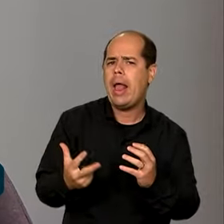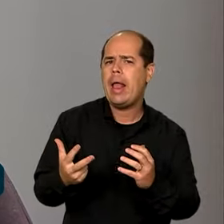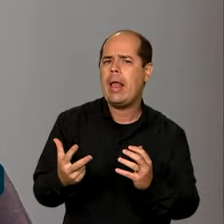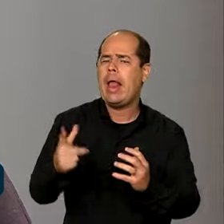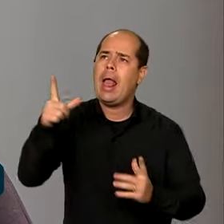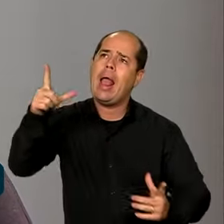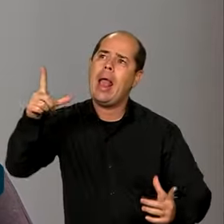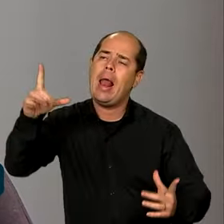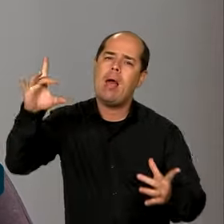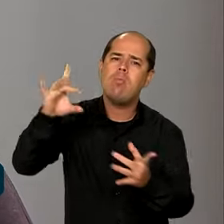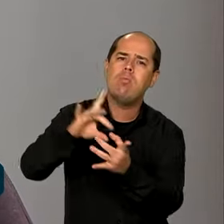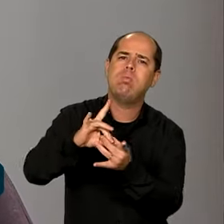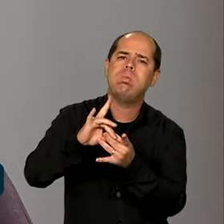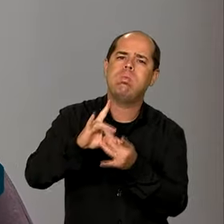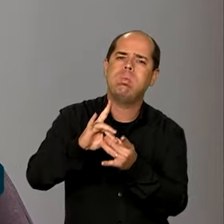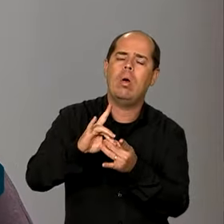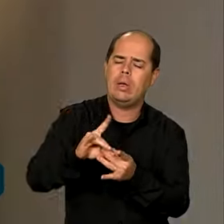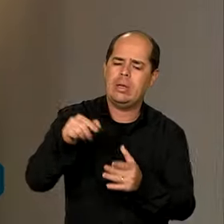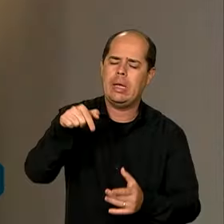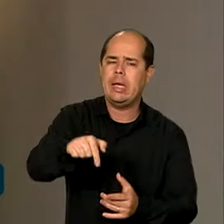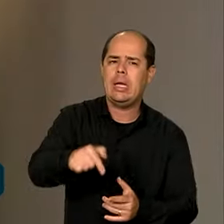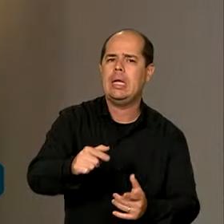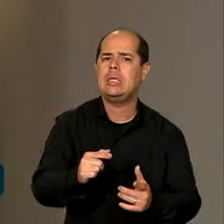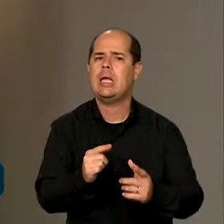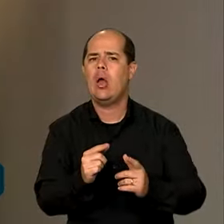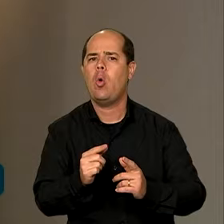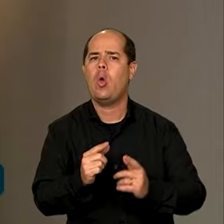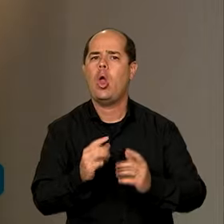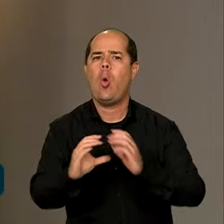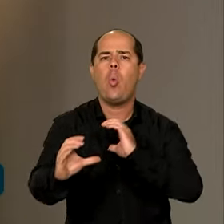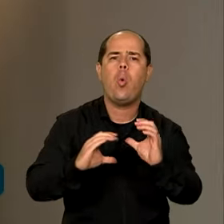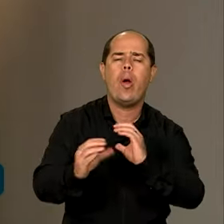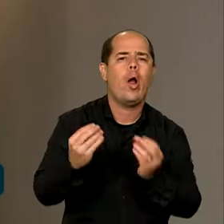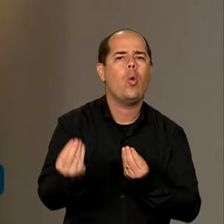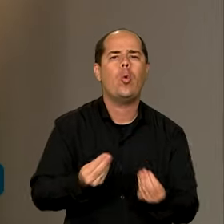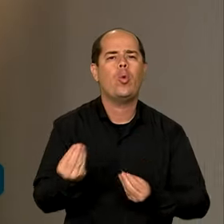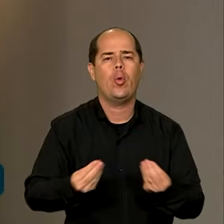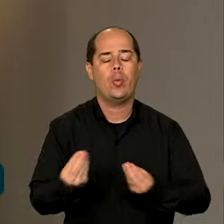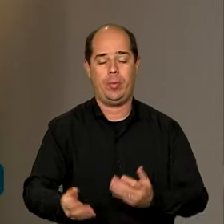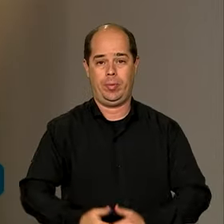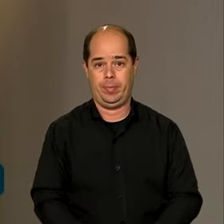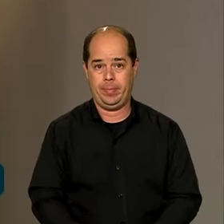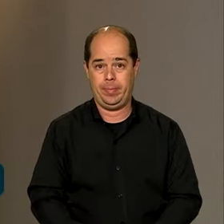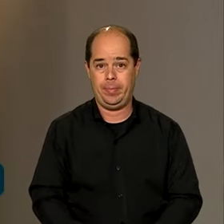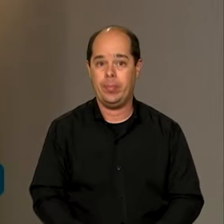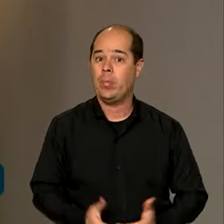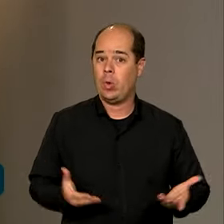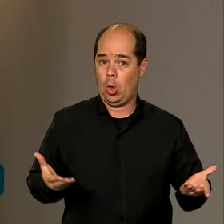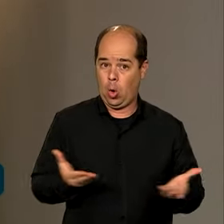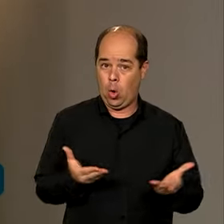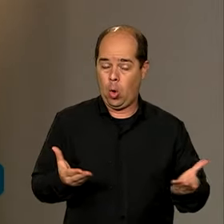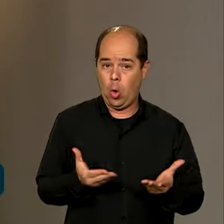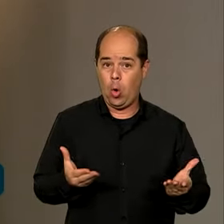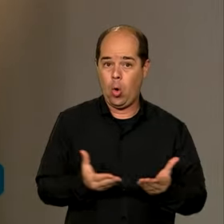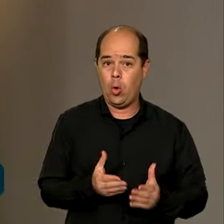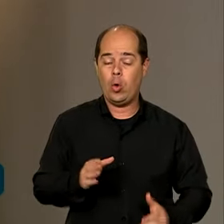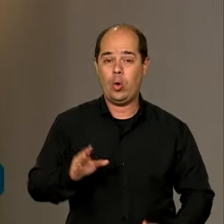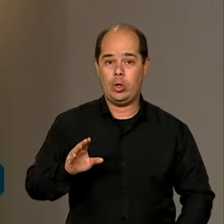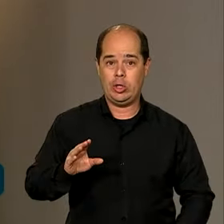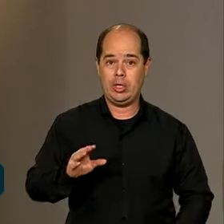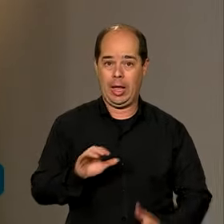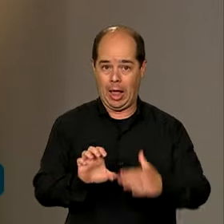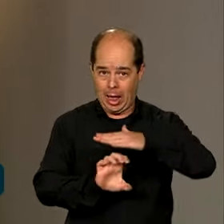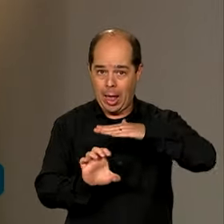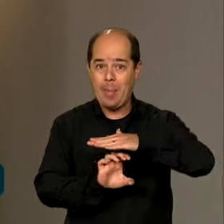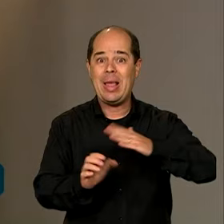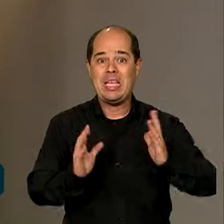via satélite com a rede privativa? Hoje a Telebrás já opera o satélite geoestacionário de defesa